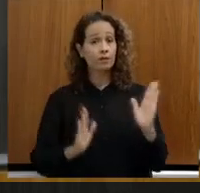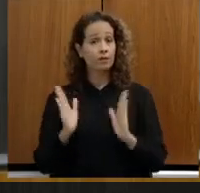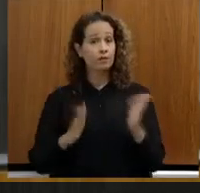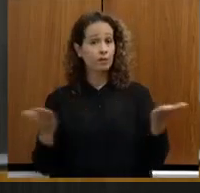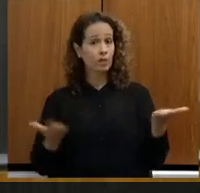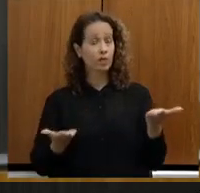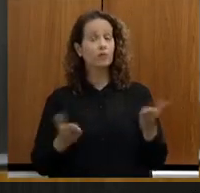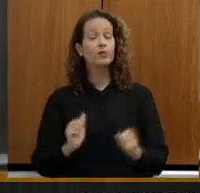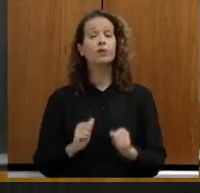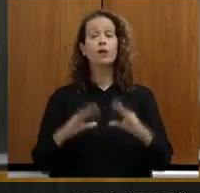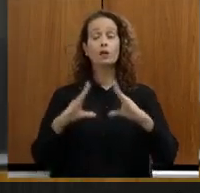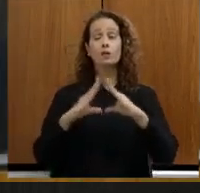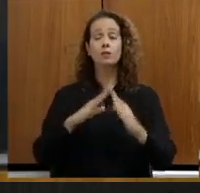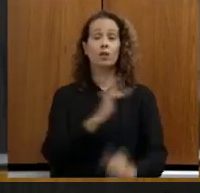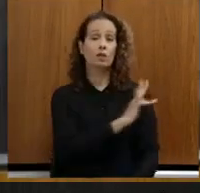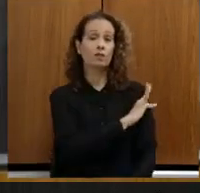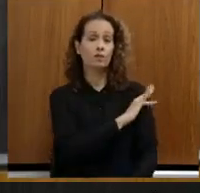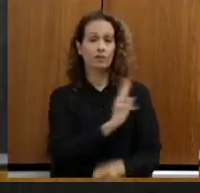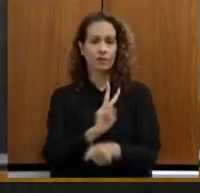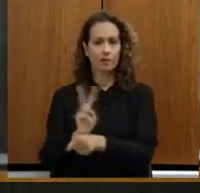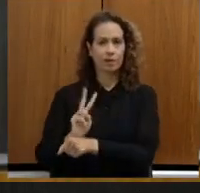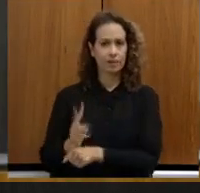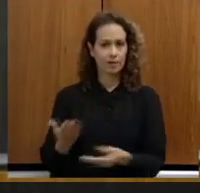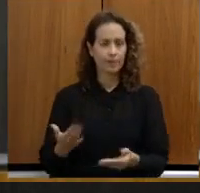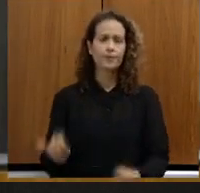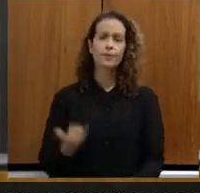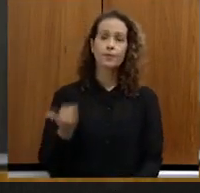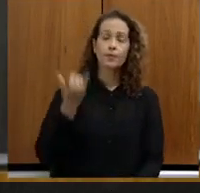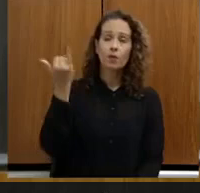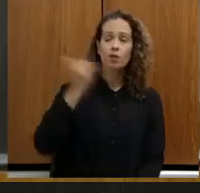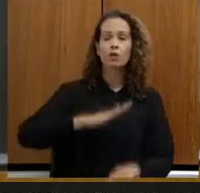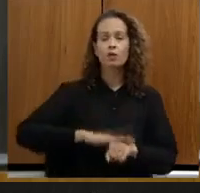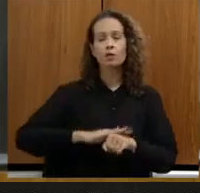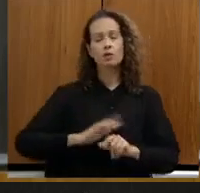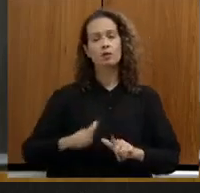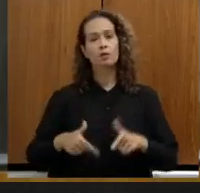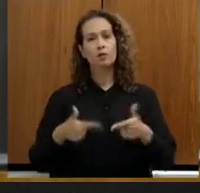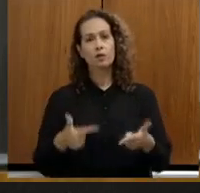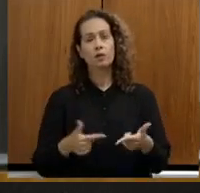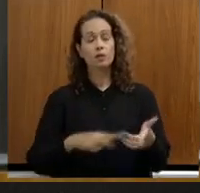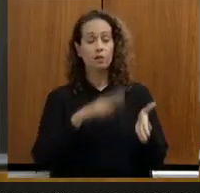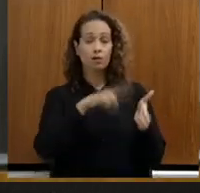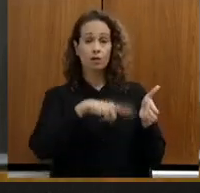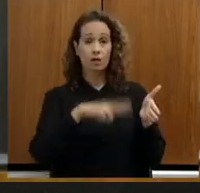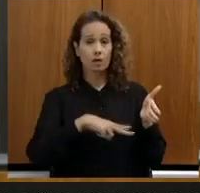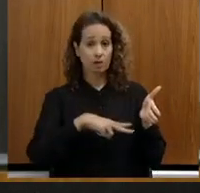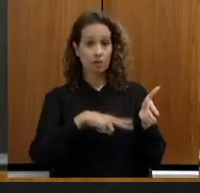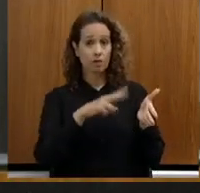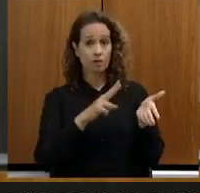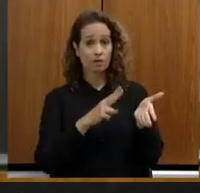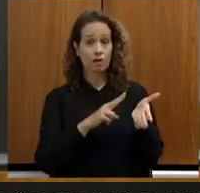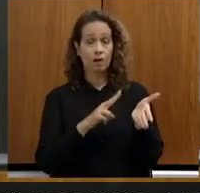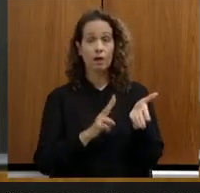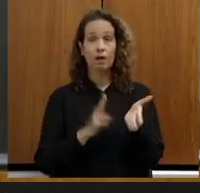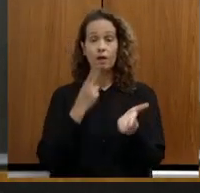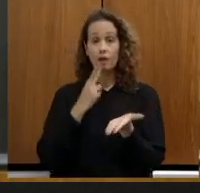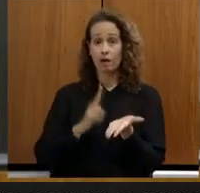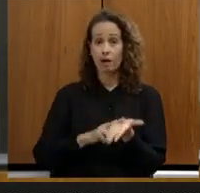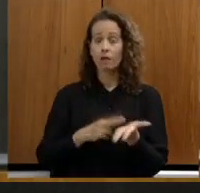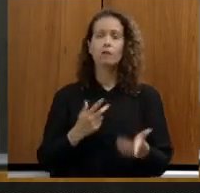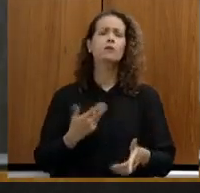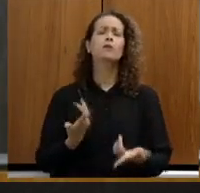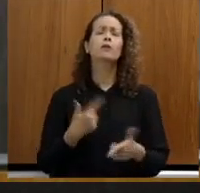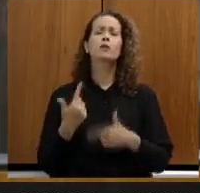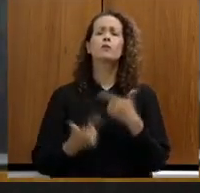Apesar da importância e da complexidade da nossa atuação, estou lendo a carta do manifesto, do nosso trabalho, não